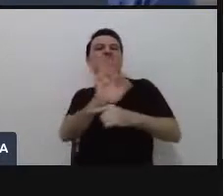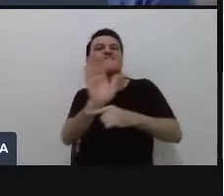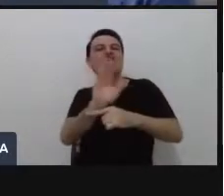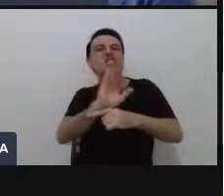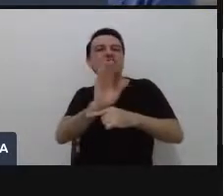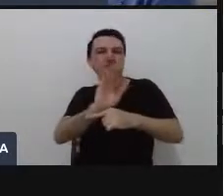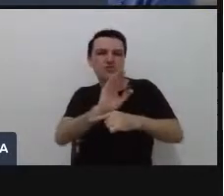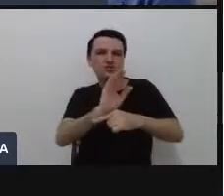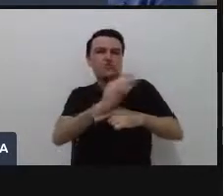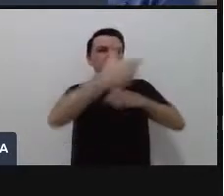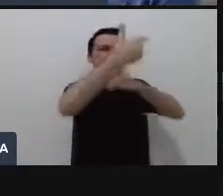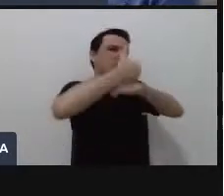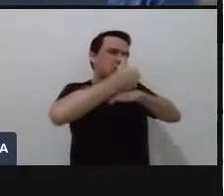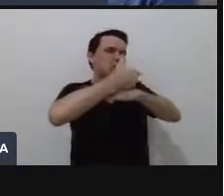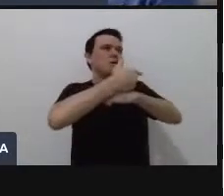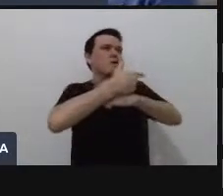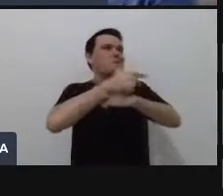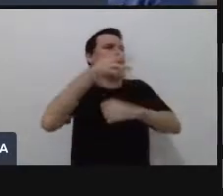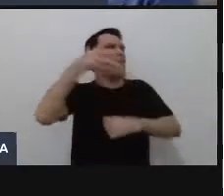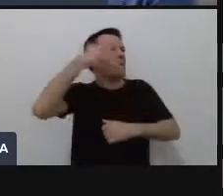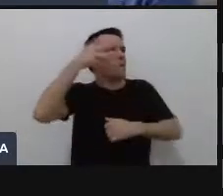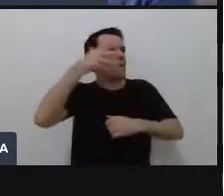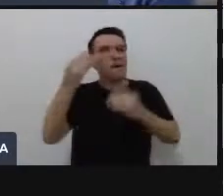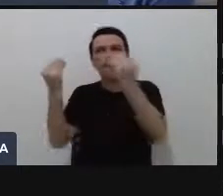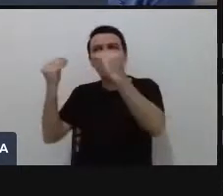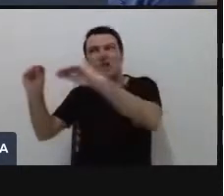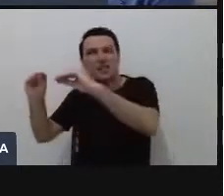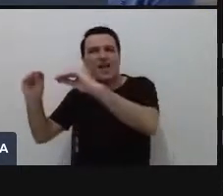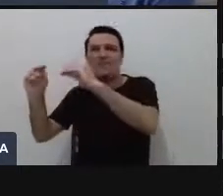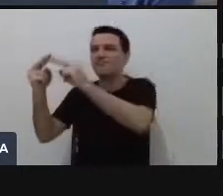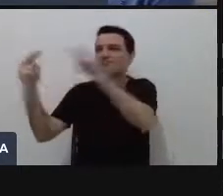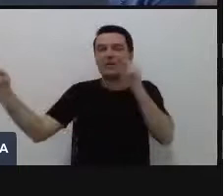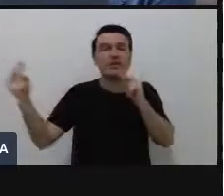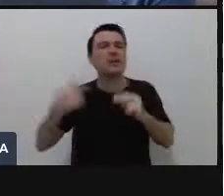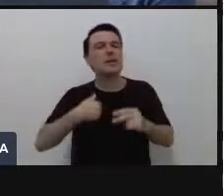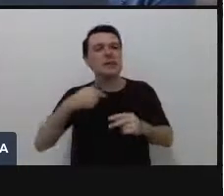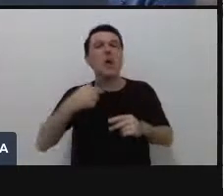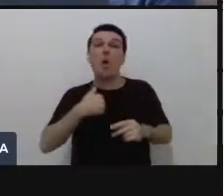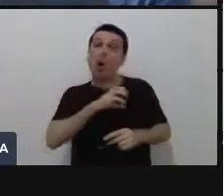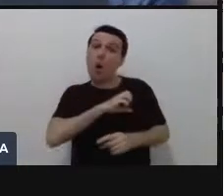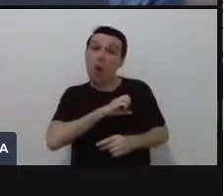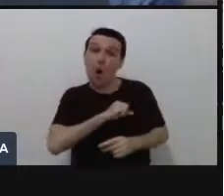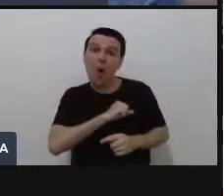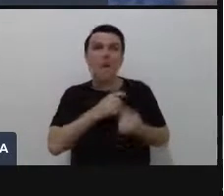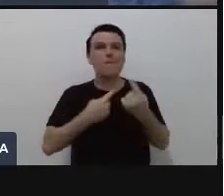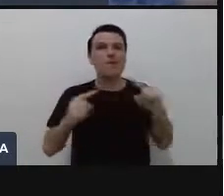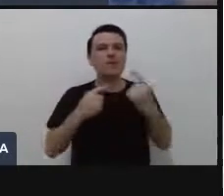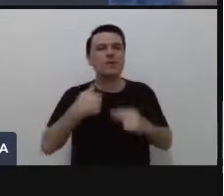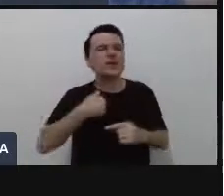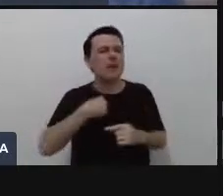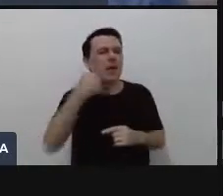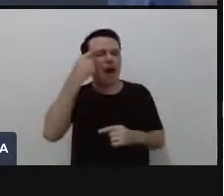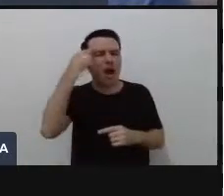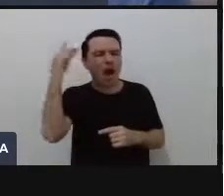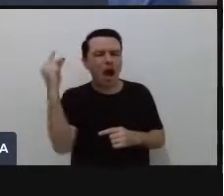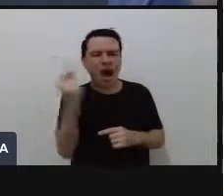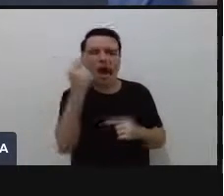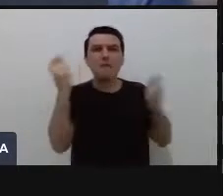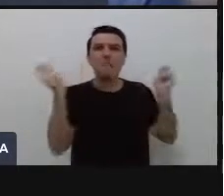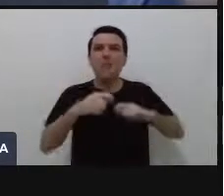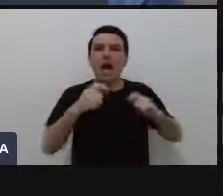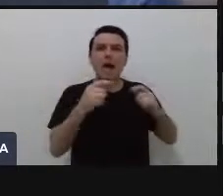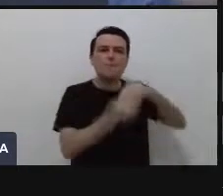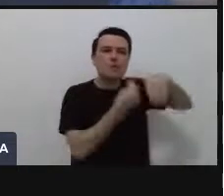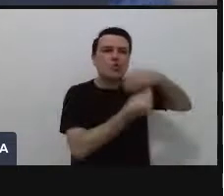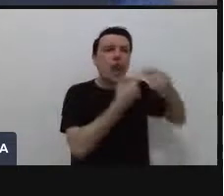Quando que eu ia imaginar, e eu gosto muito de música, quando que eu ia imaginar que eu poderia misturar música com tecnologia? No final das